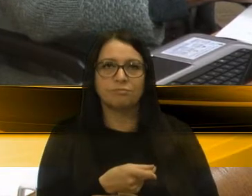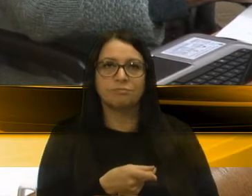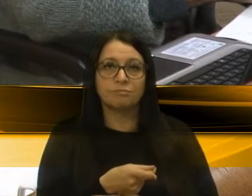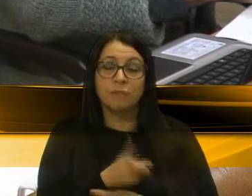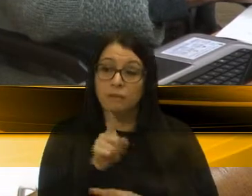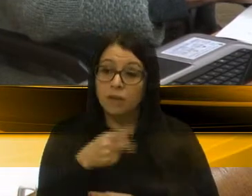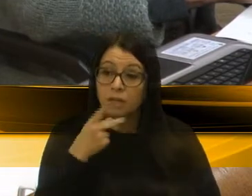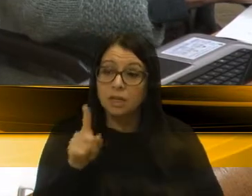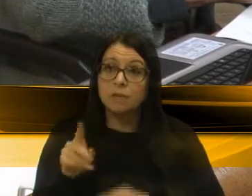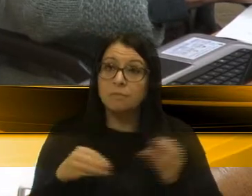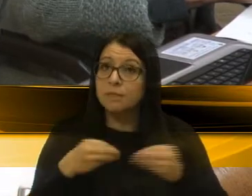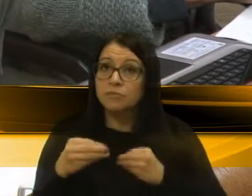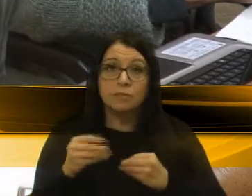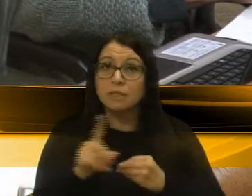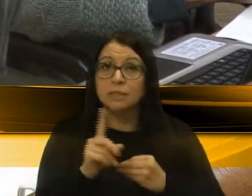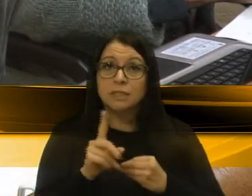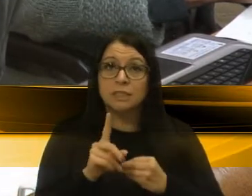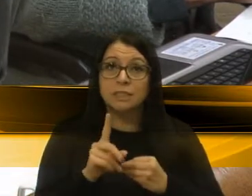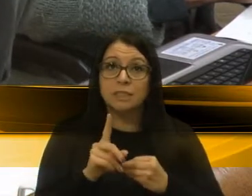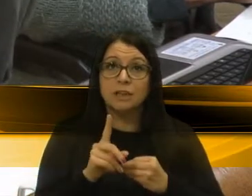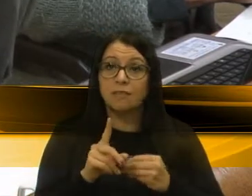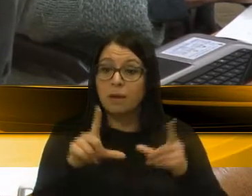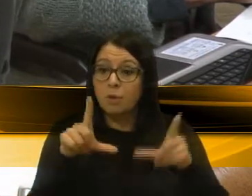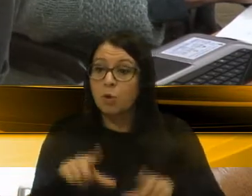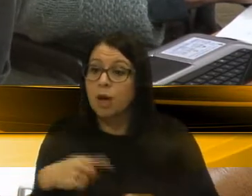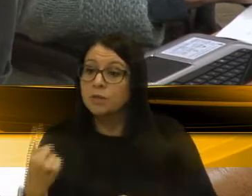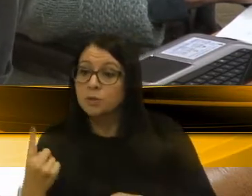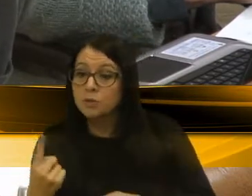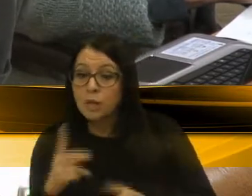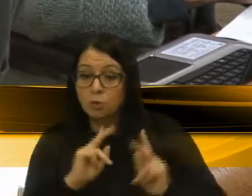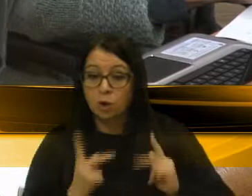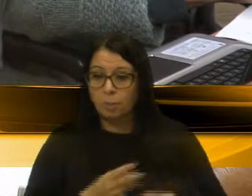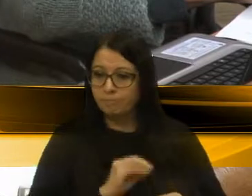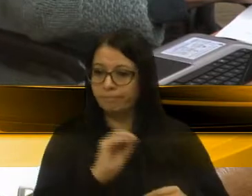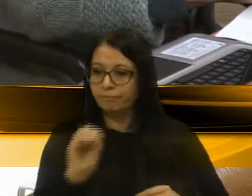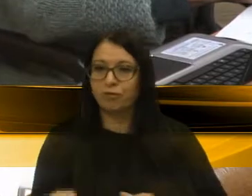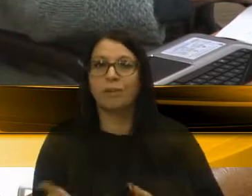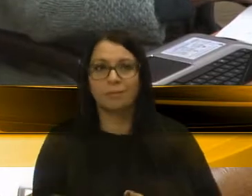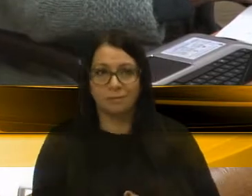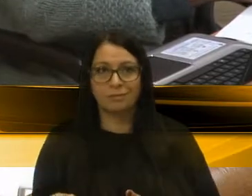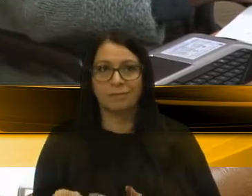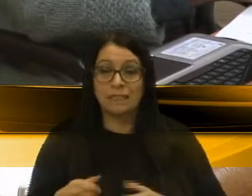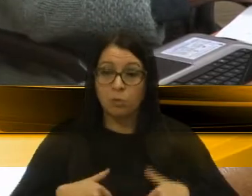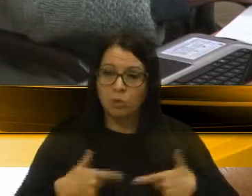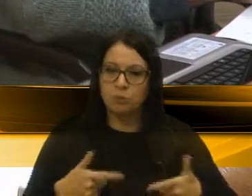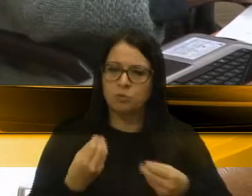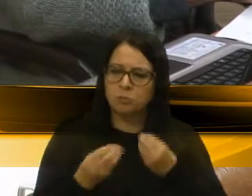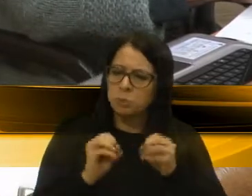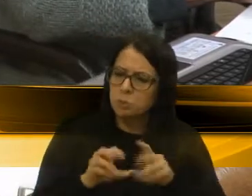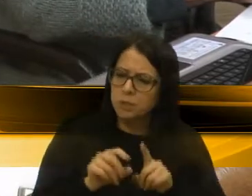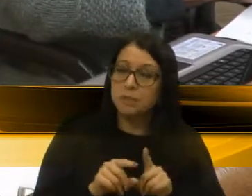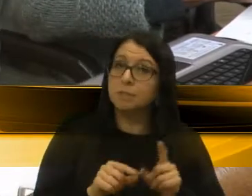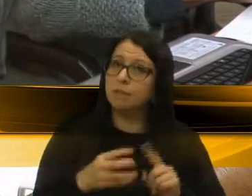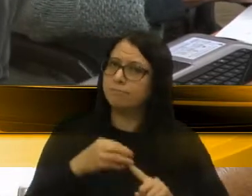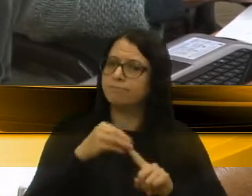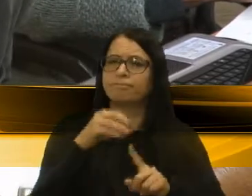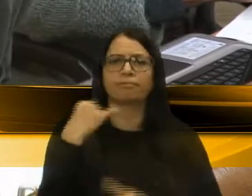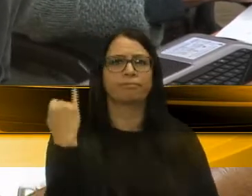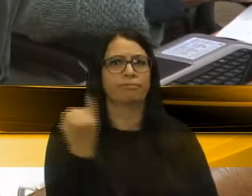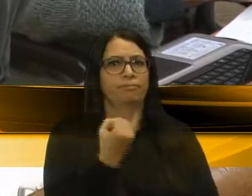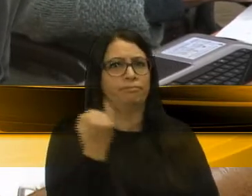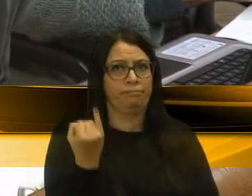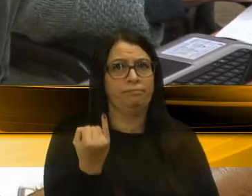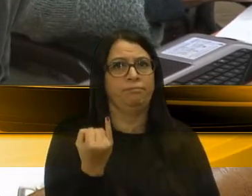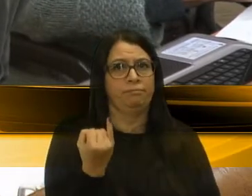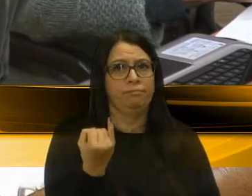plástico não vai para esses locais sozinhos, é o ser humano que os leva. Portanto, as ações educativas, elas são de fundamental importância